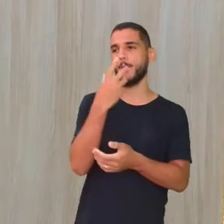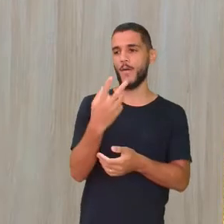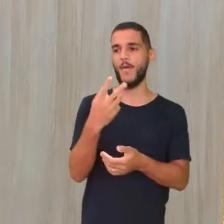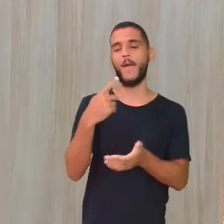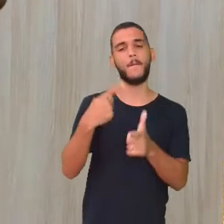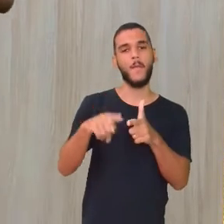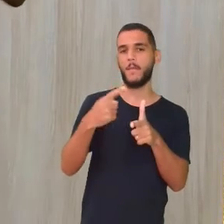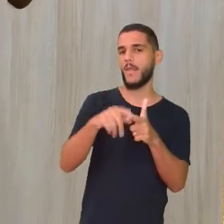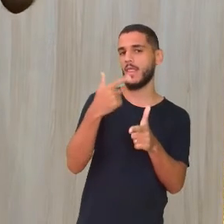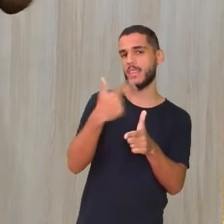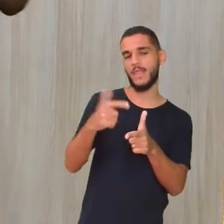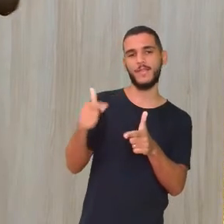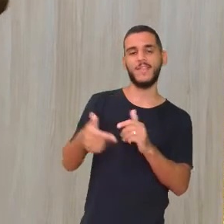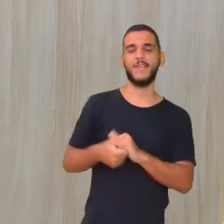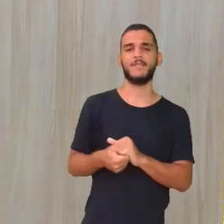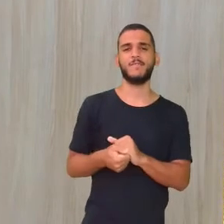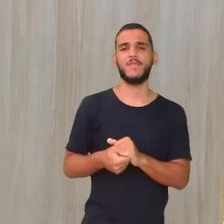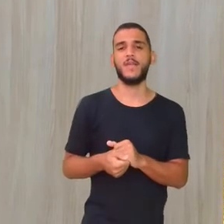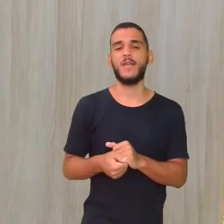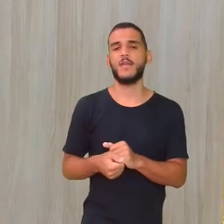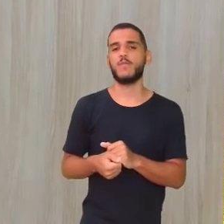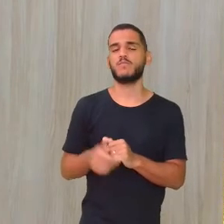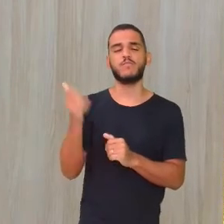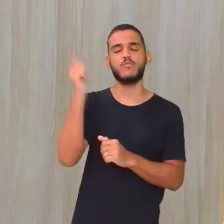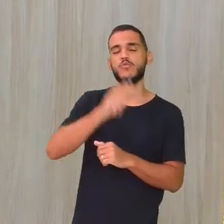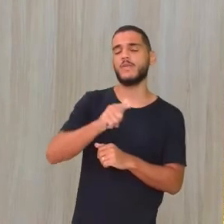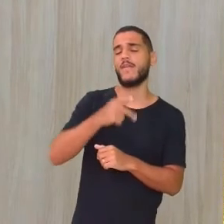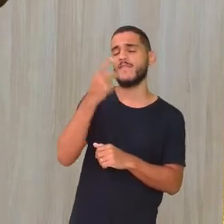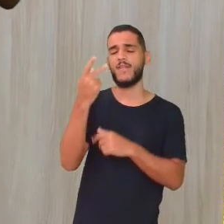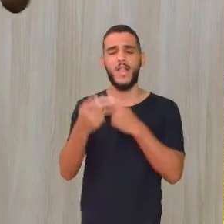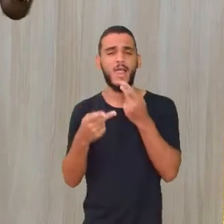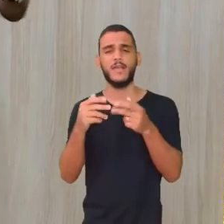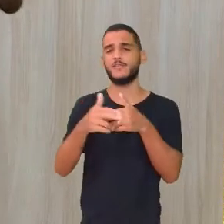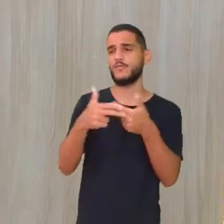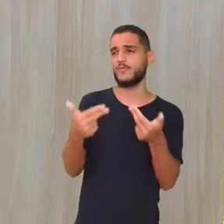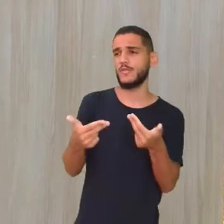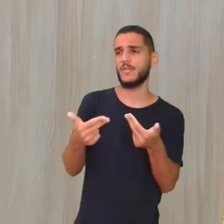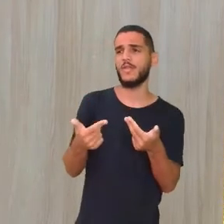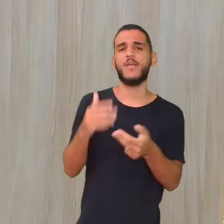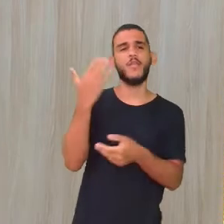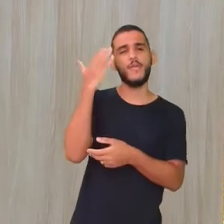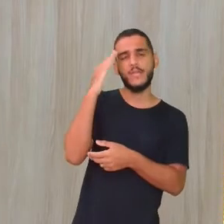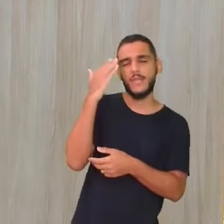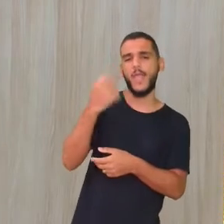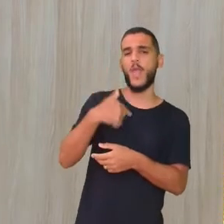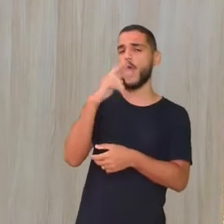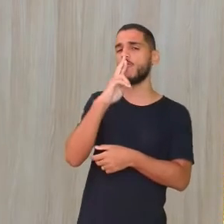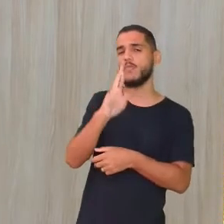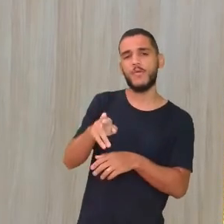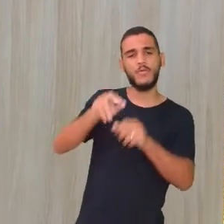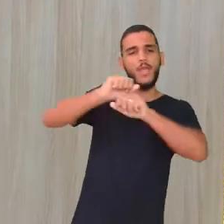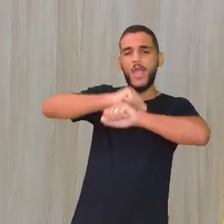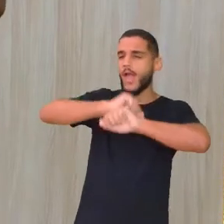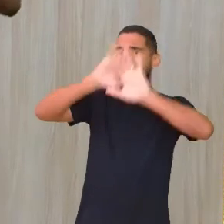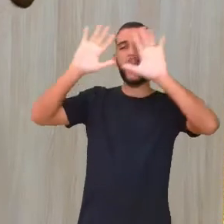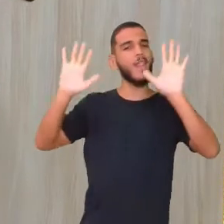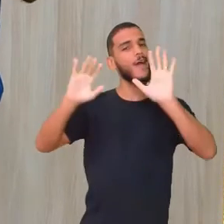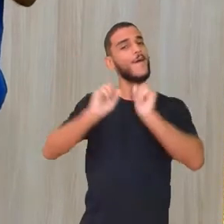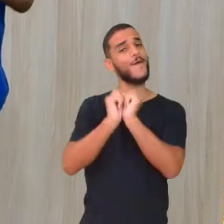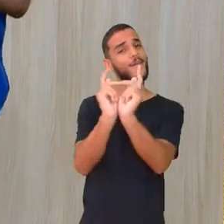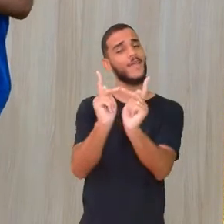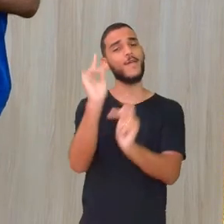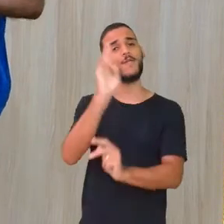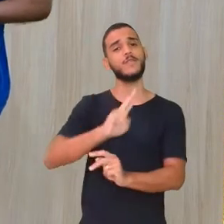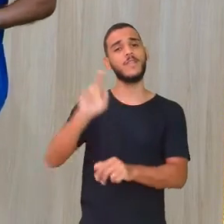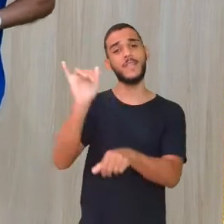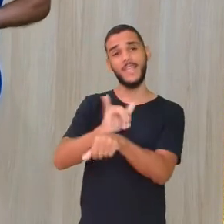Sem constrangimento, você vai conseguir falar com o Ricardinho Ricardinho, eu não entendi isso, não entendi aquilo Ricardinho vai responder numa boa, através Daqui